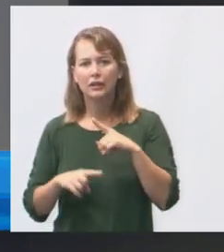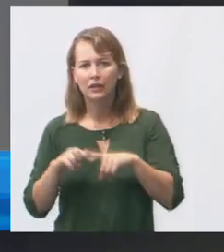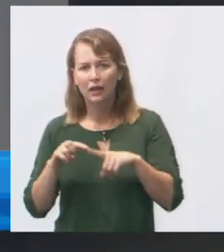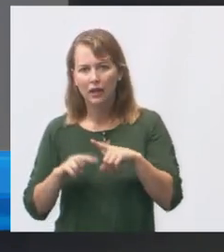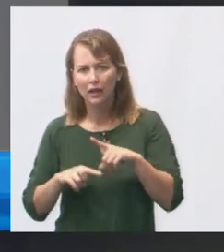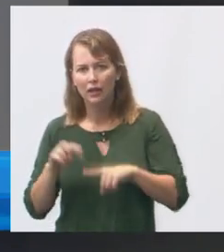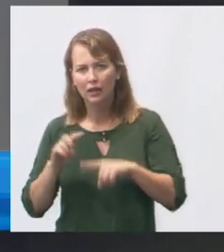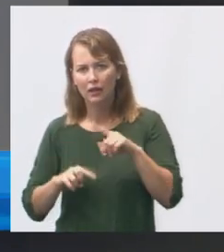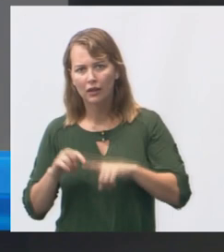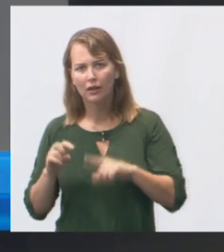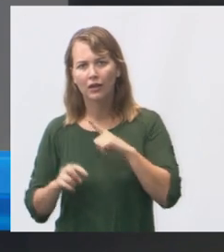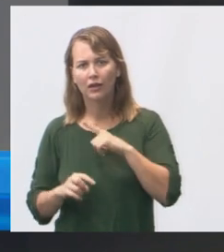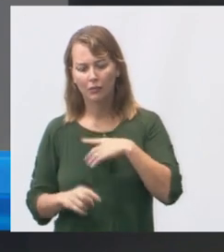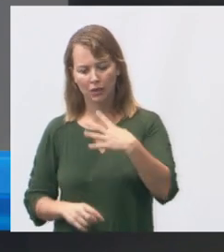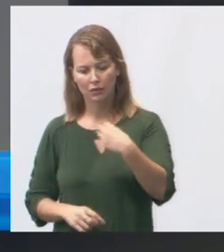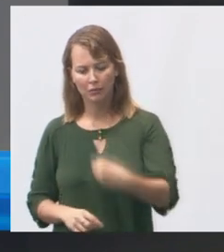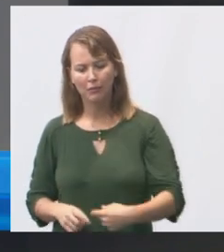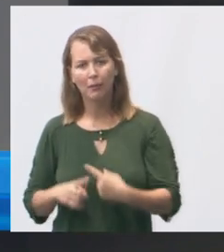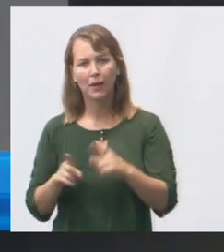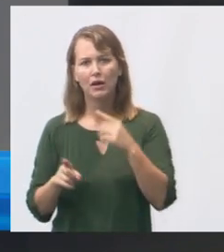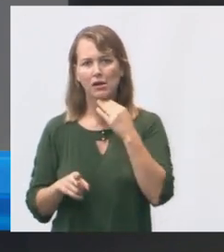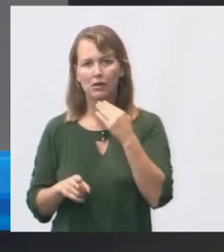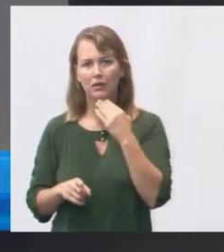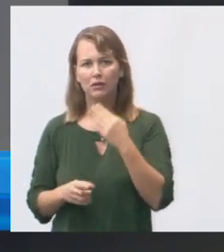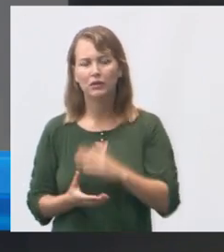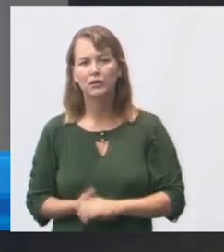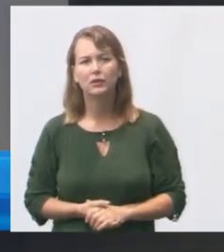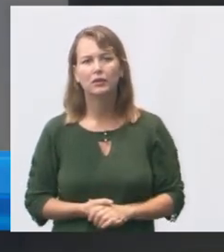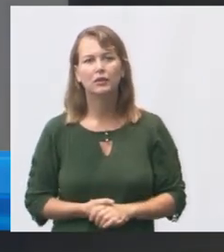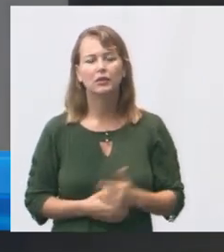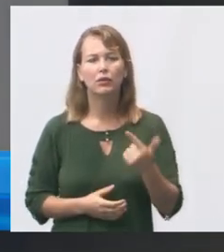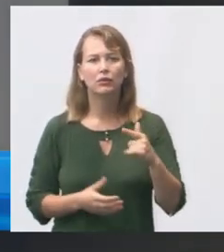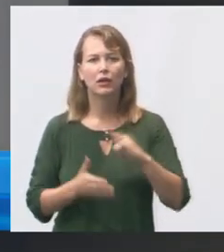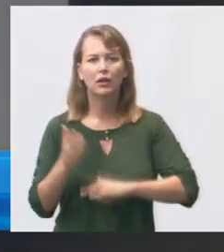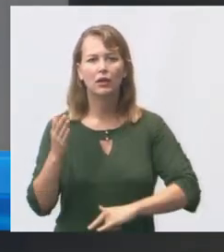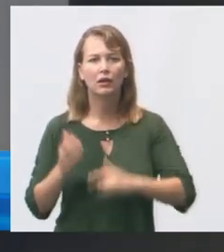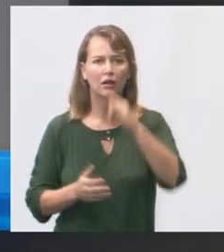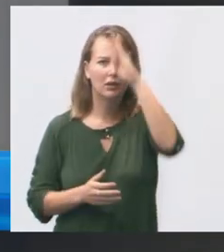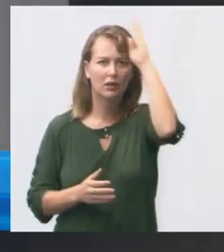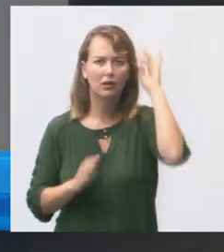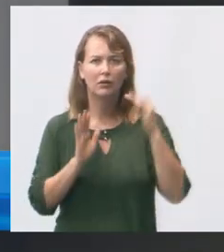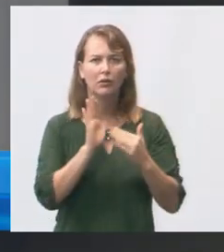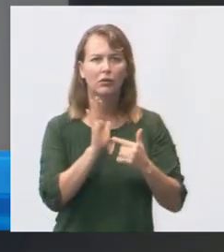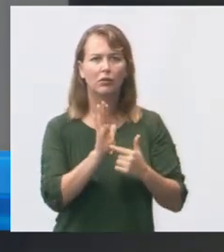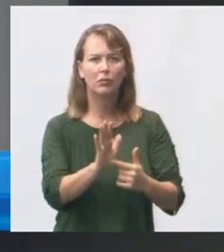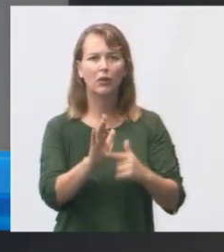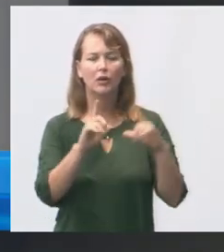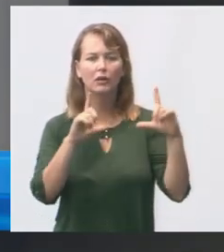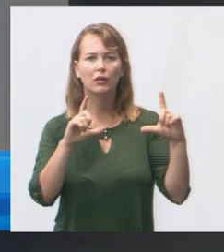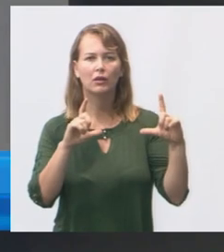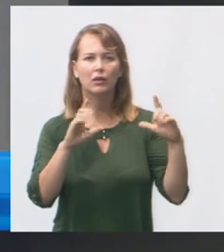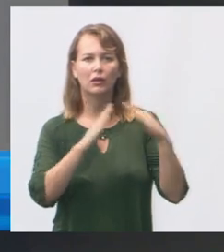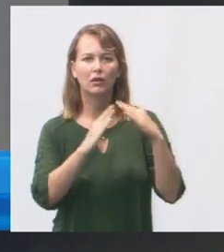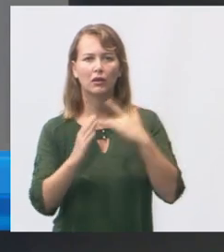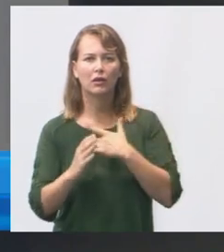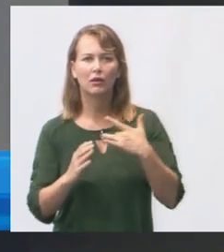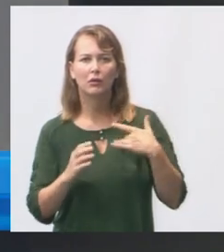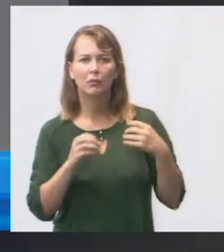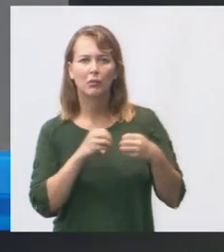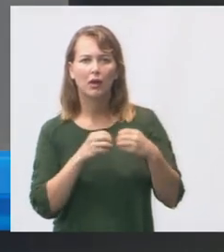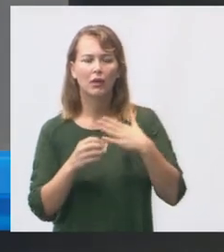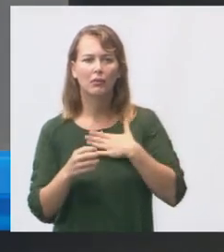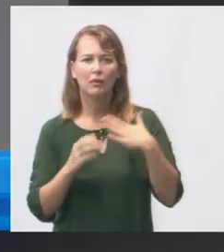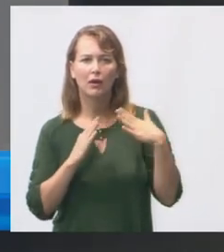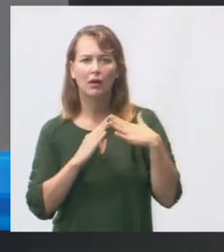mais cadeiras para a sala administrativa mesmo problema e não possui alvará aqui a unidade perto da minha casa ali